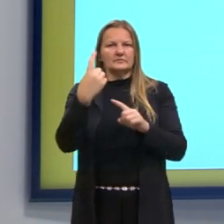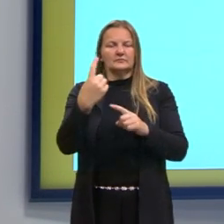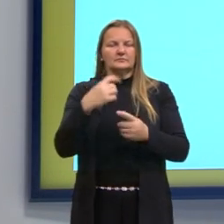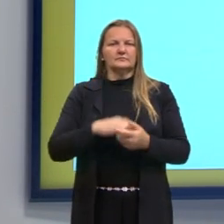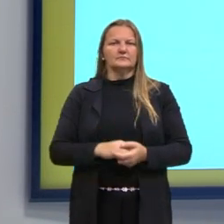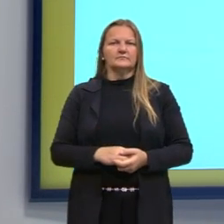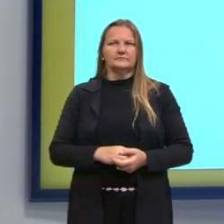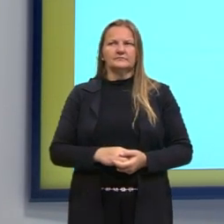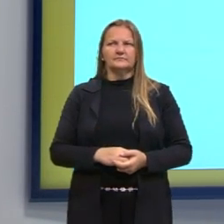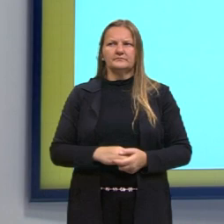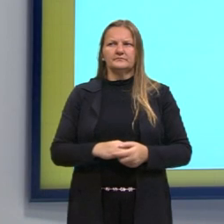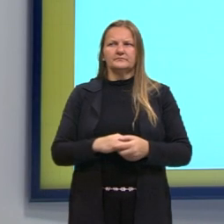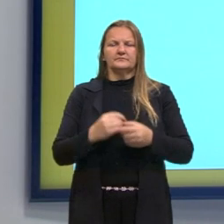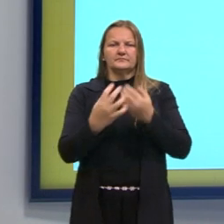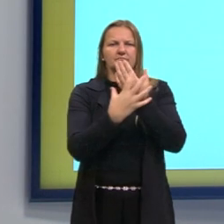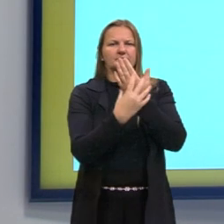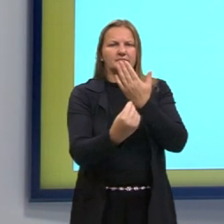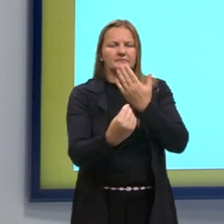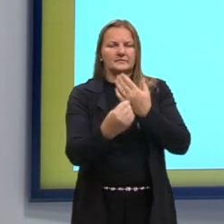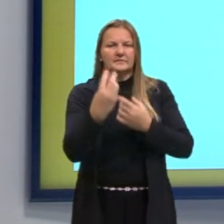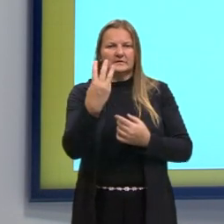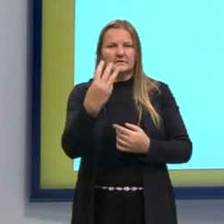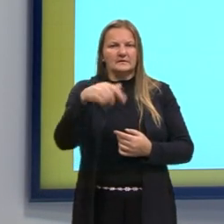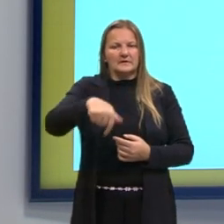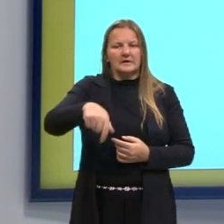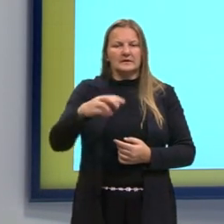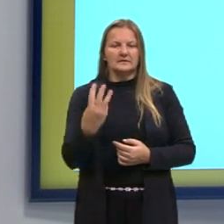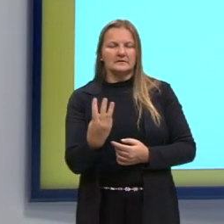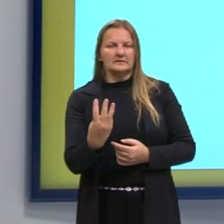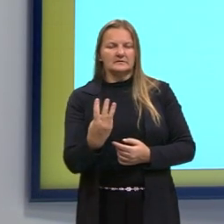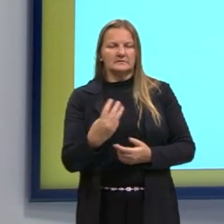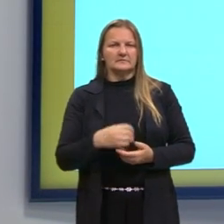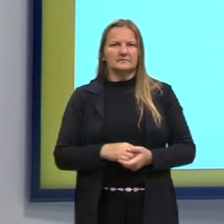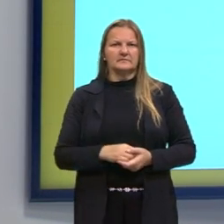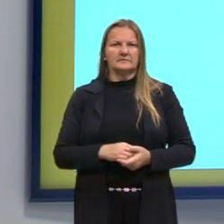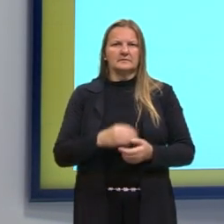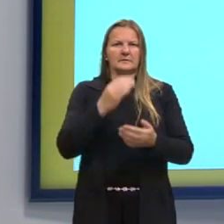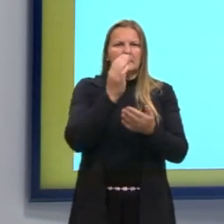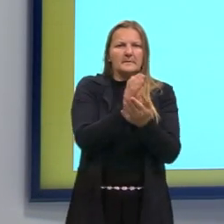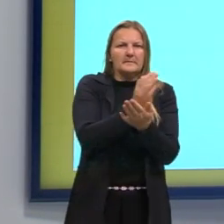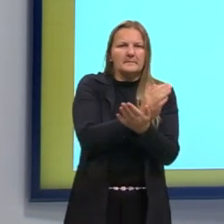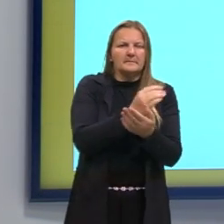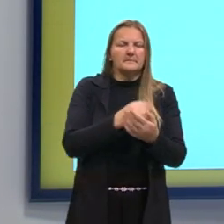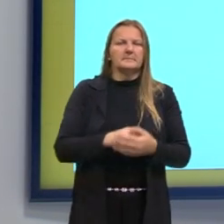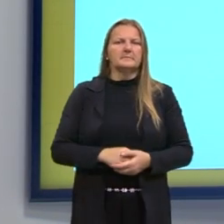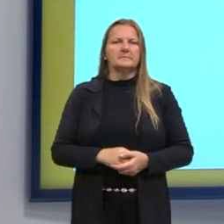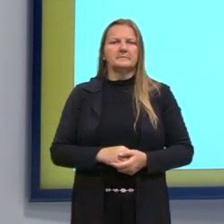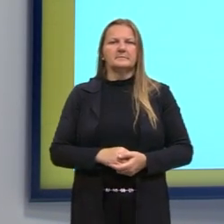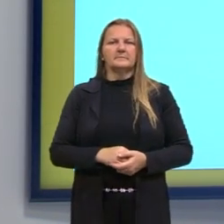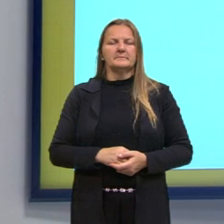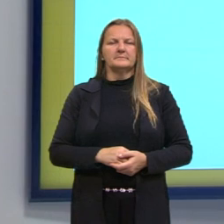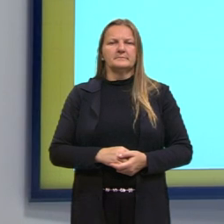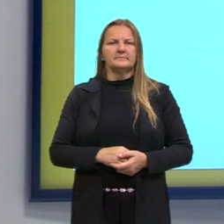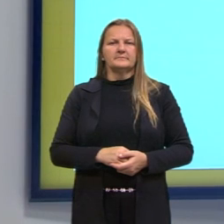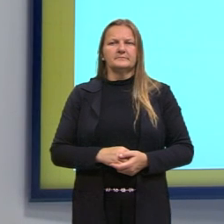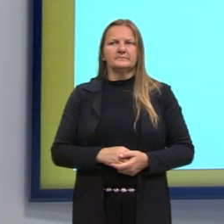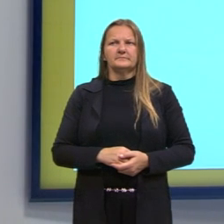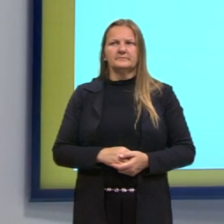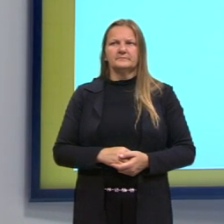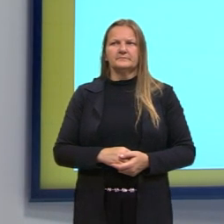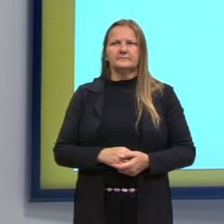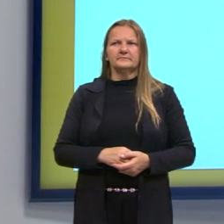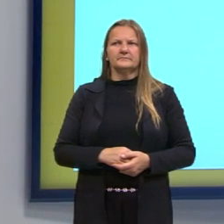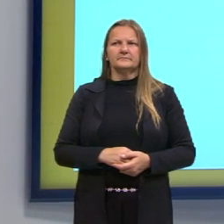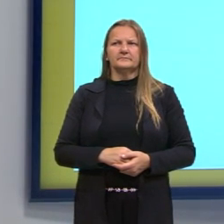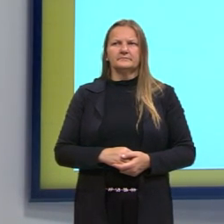se eu pensar no quadrado 3, o Q3? Bom, vai ser metade do quadrado anterior. Então, seria,